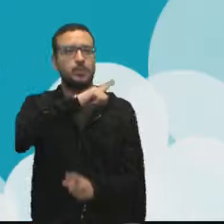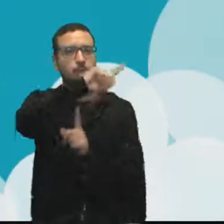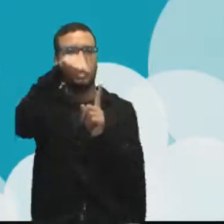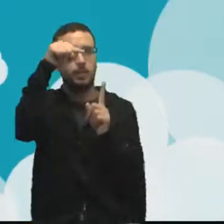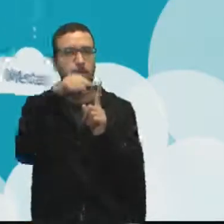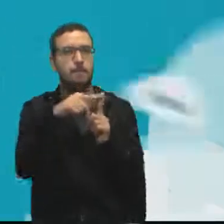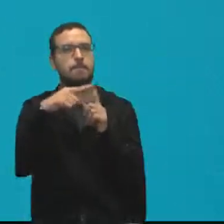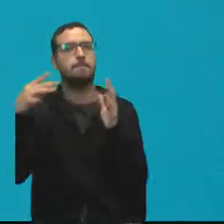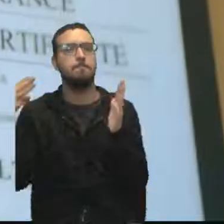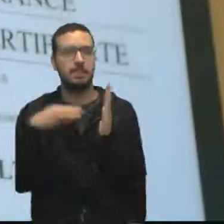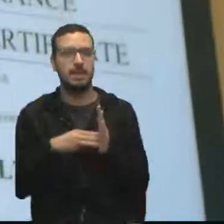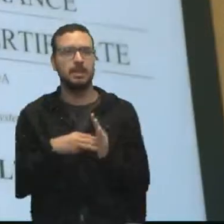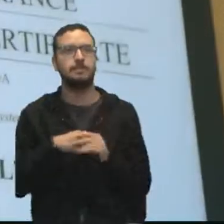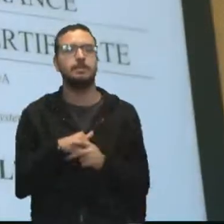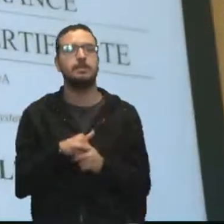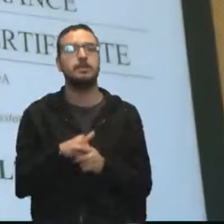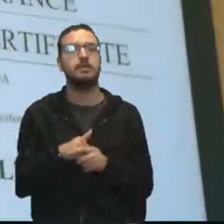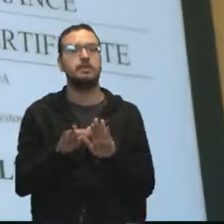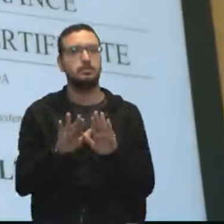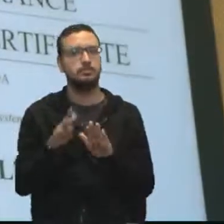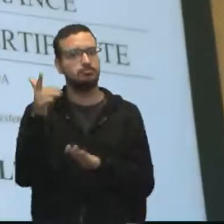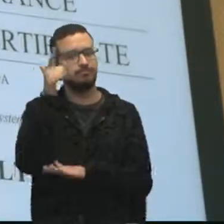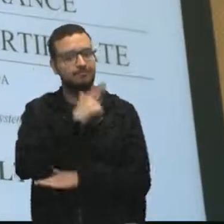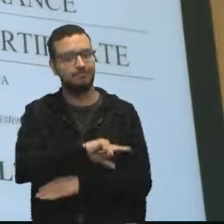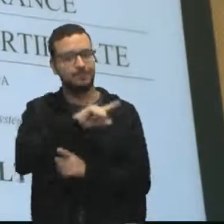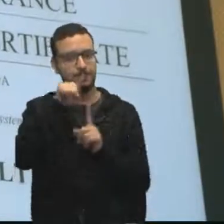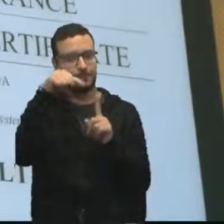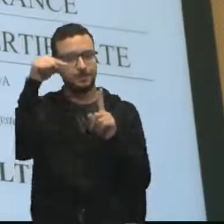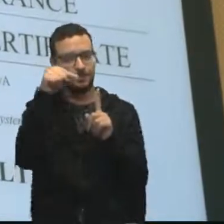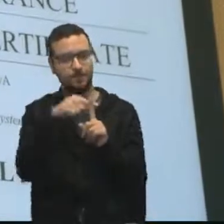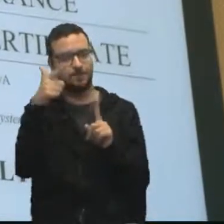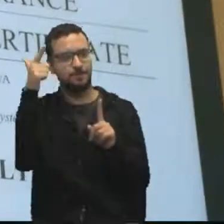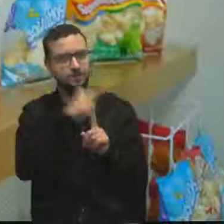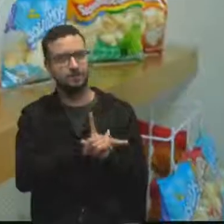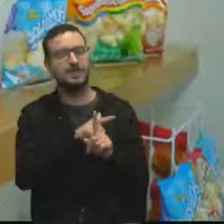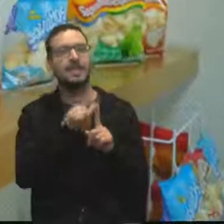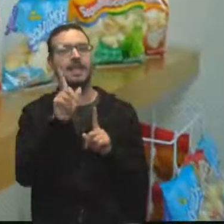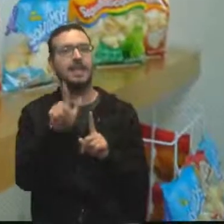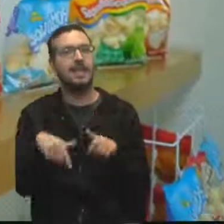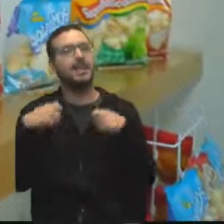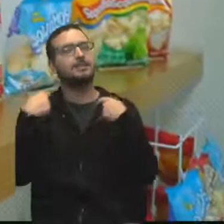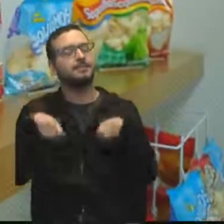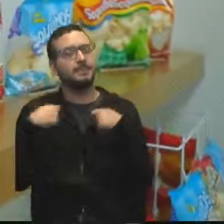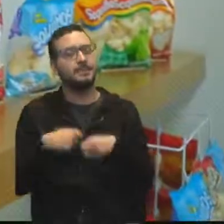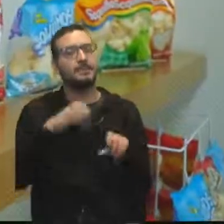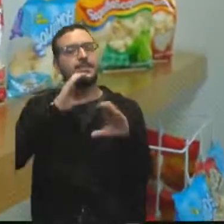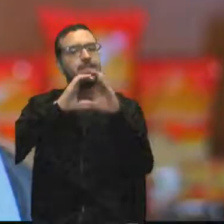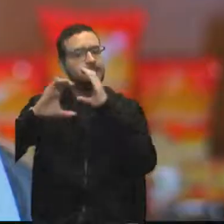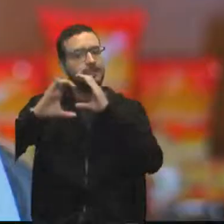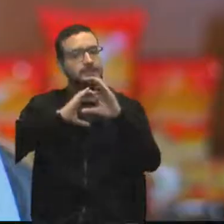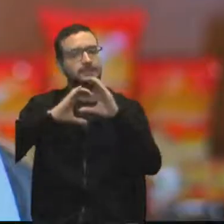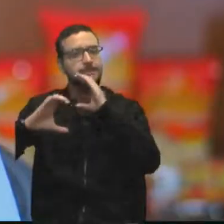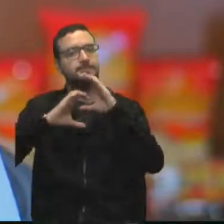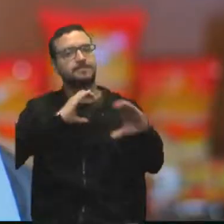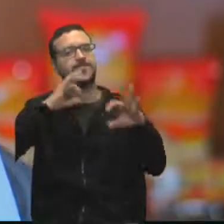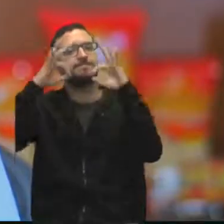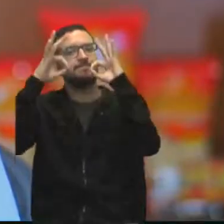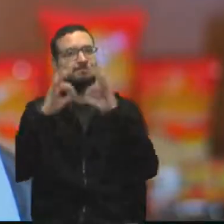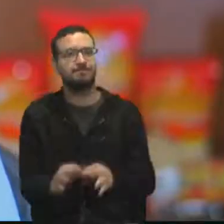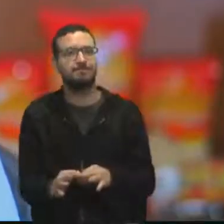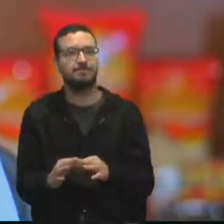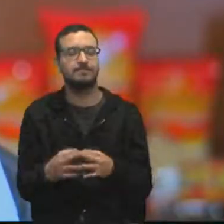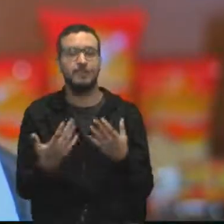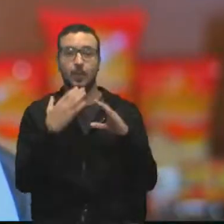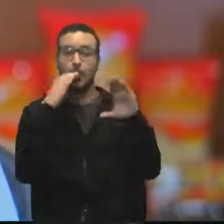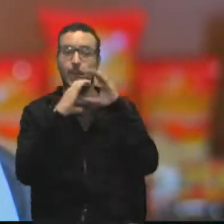estabelecidas. E para atender as metas, também é necessário comunicar de forma correta. A comunicação foi o